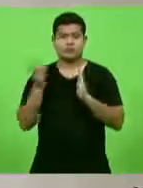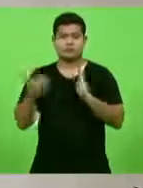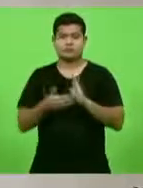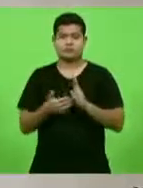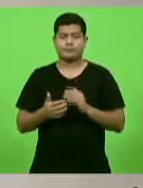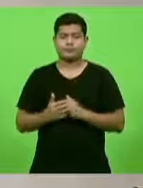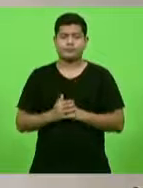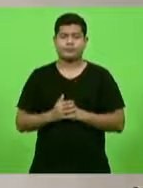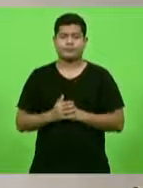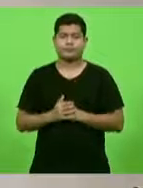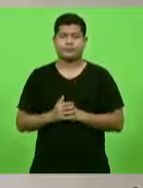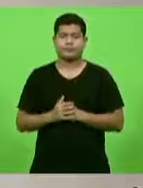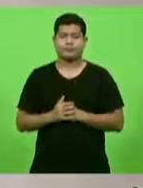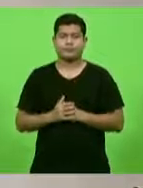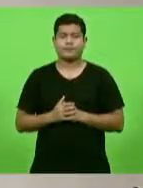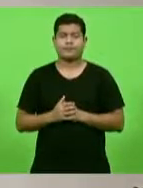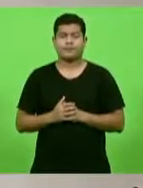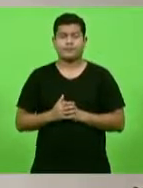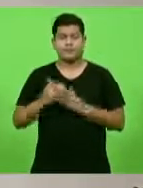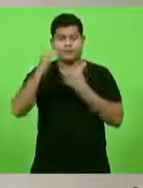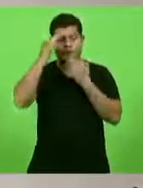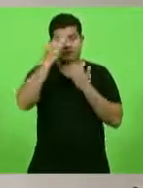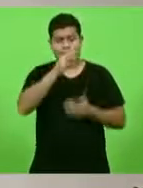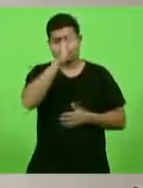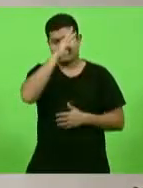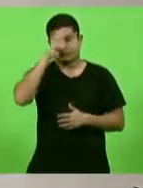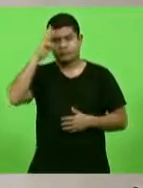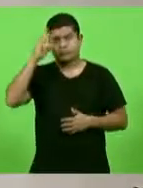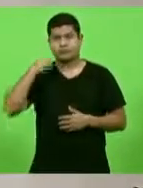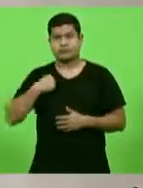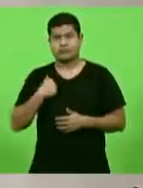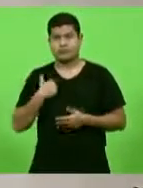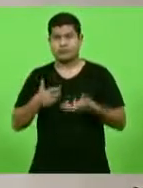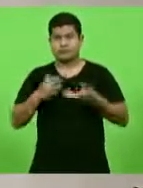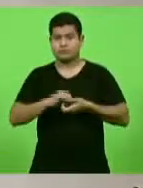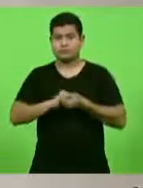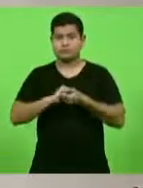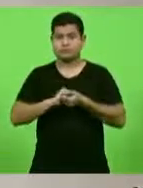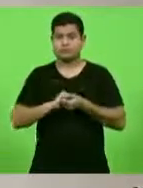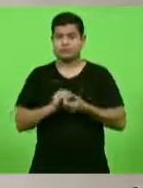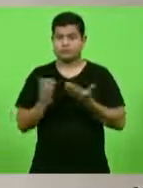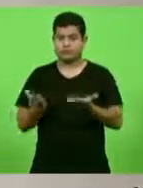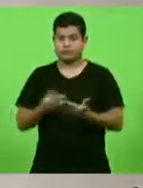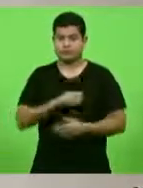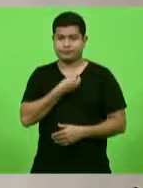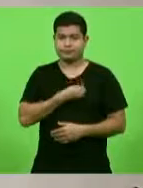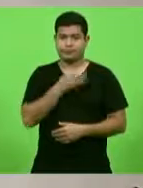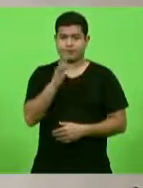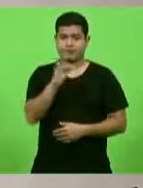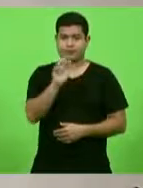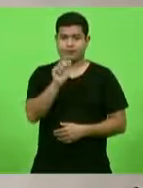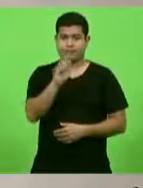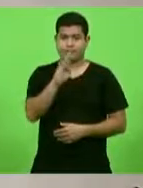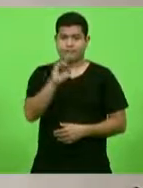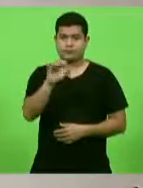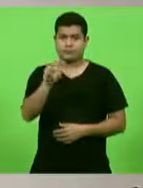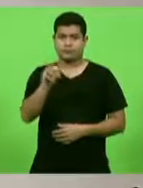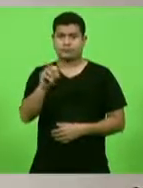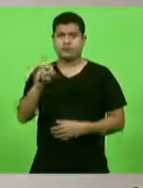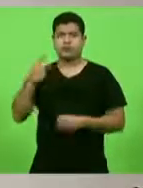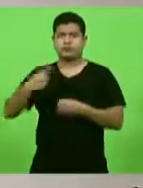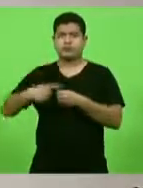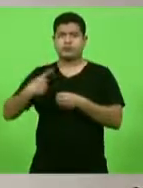Obrigado, deputado Bonney. Eu gostaria de cumprimentar aqui a presença do senhor Fábio Pereira, do município de